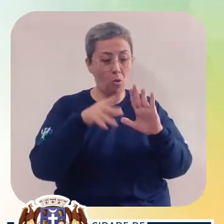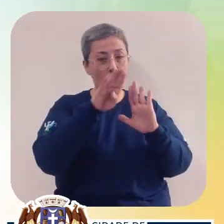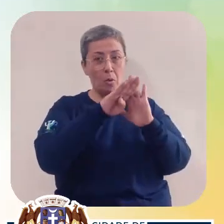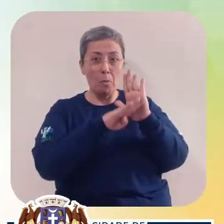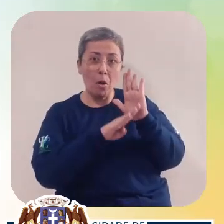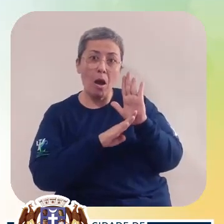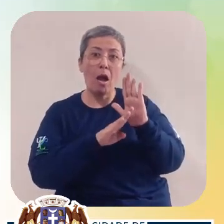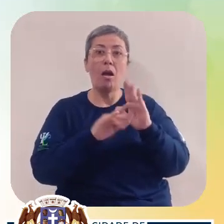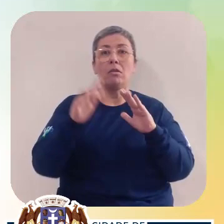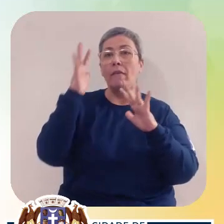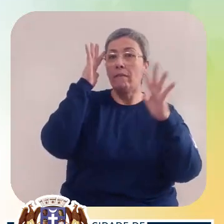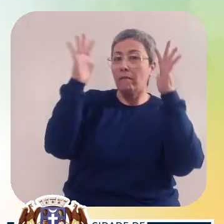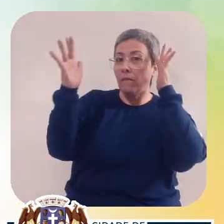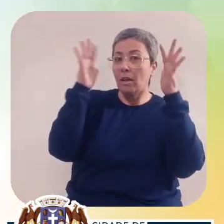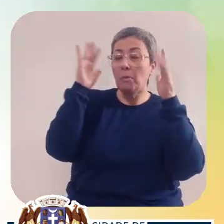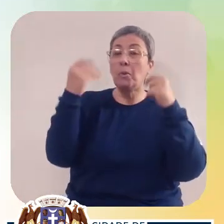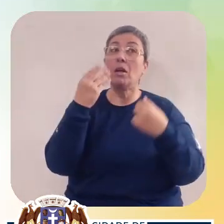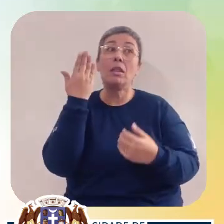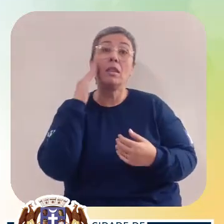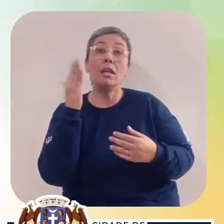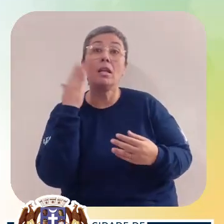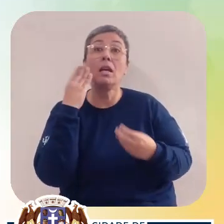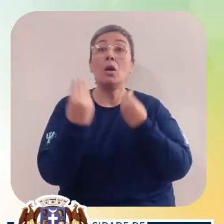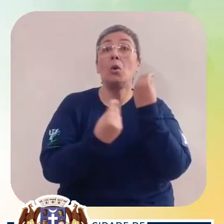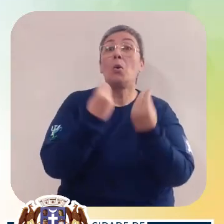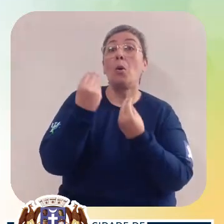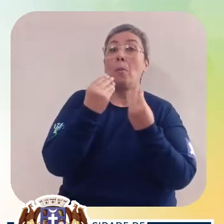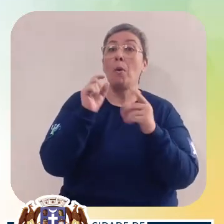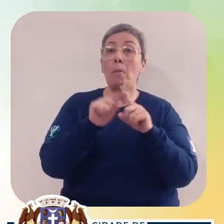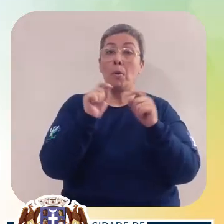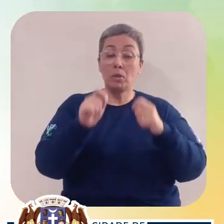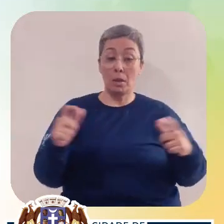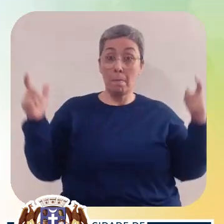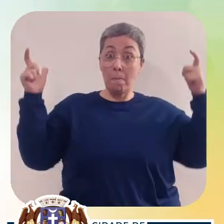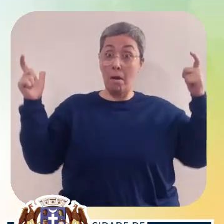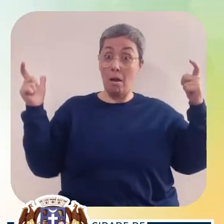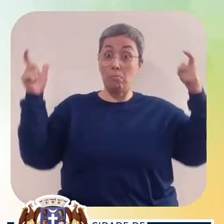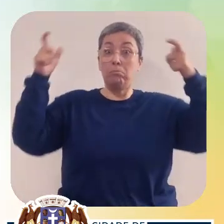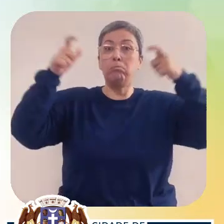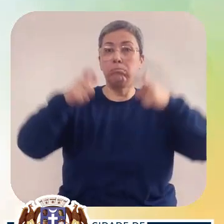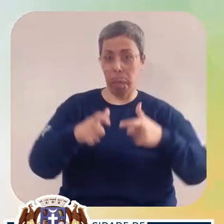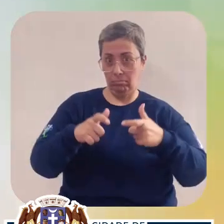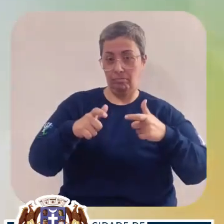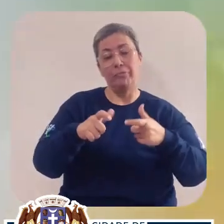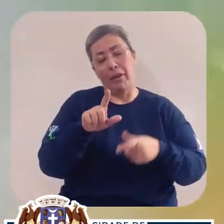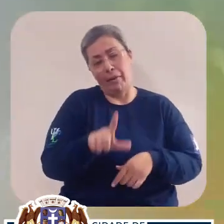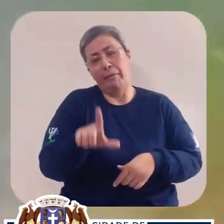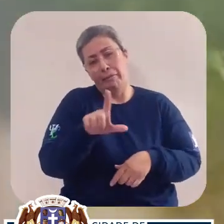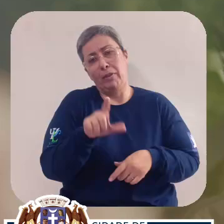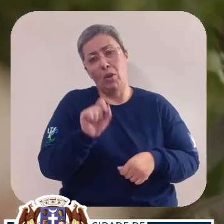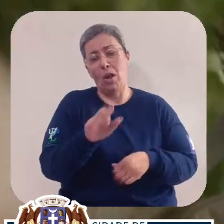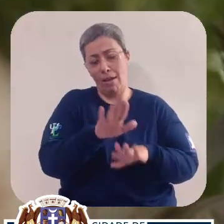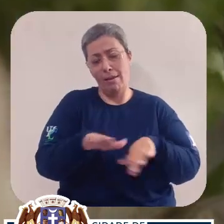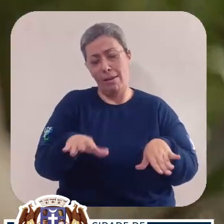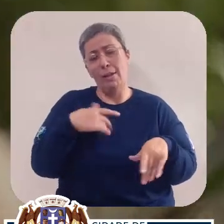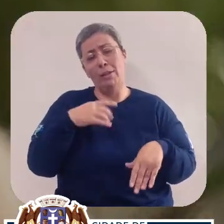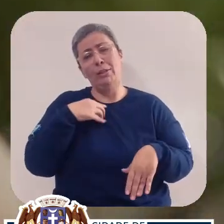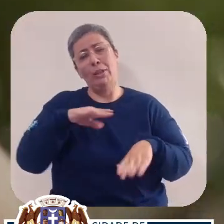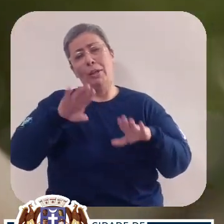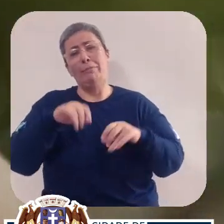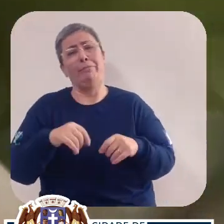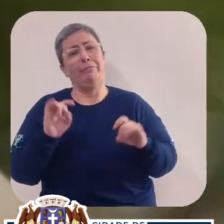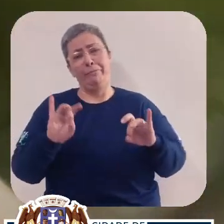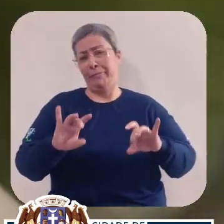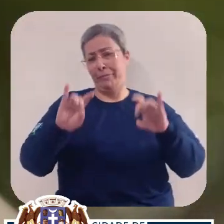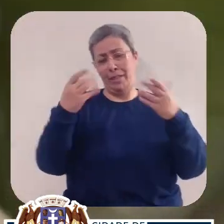pauta, ação reflexiva e o entendimento de que podemos sair do macro para o micro. Aliás, as crianças já